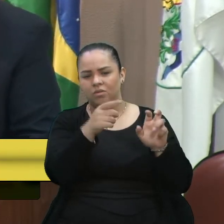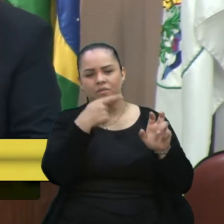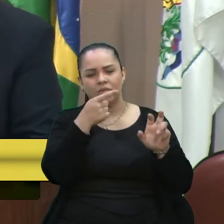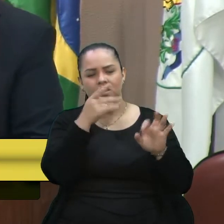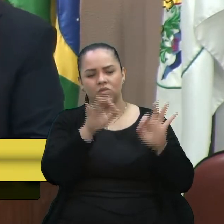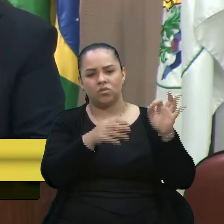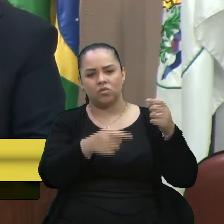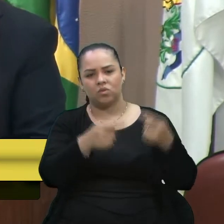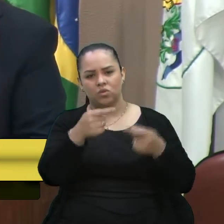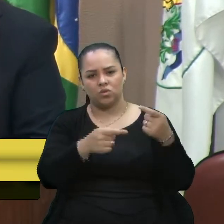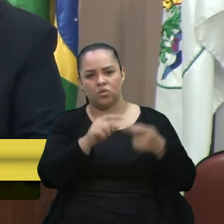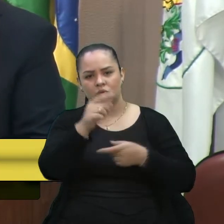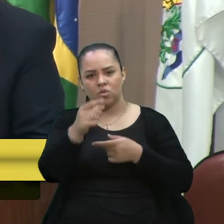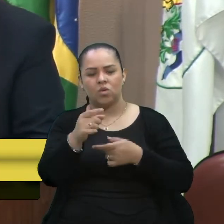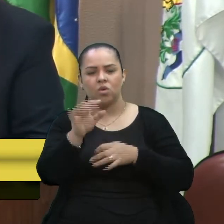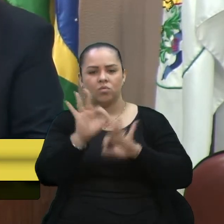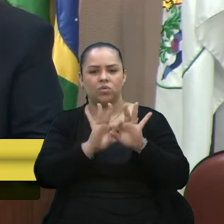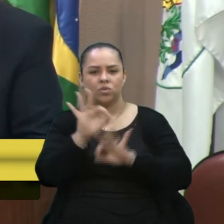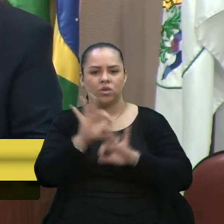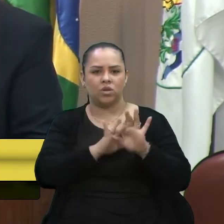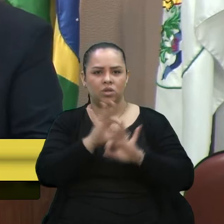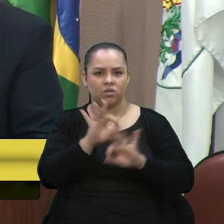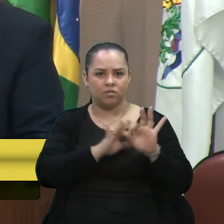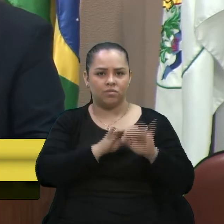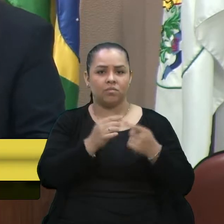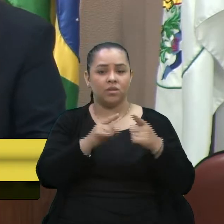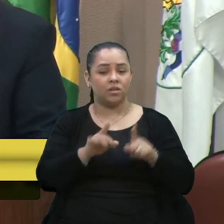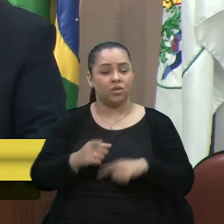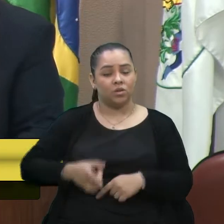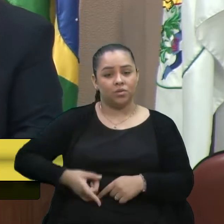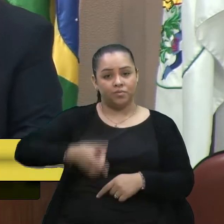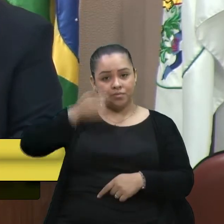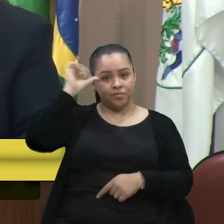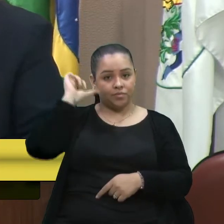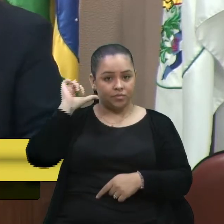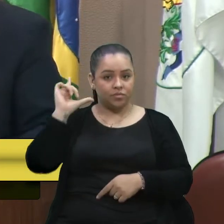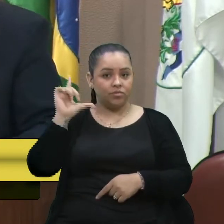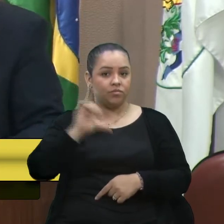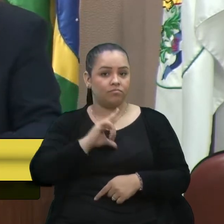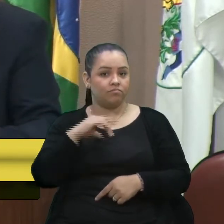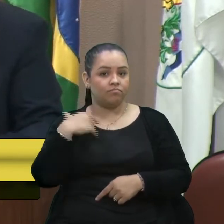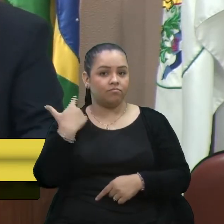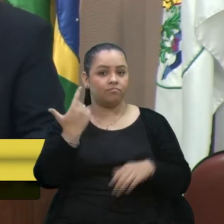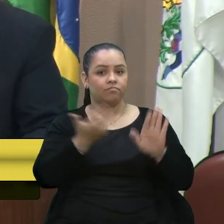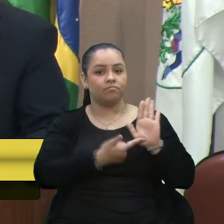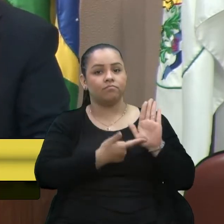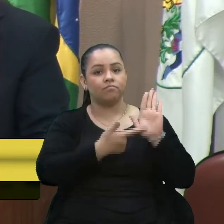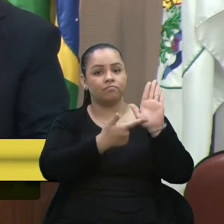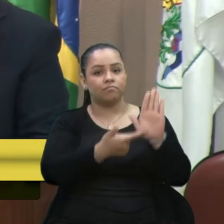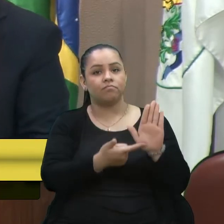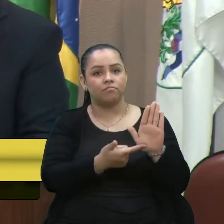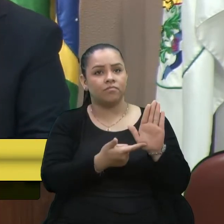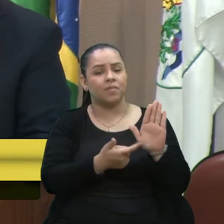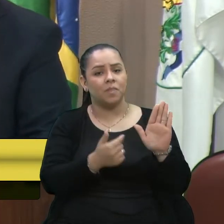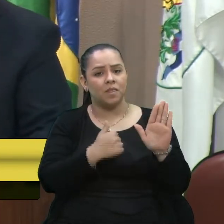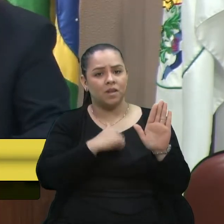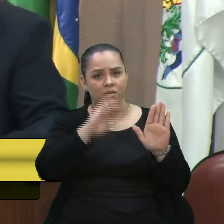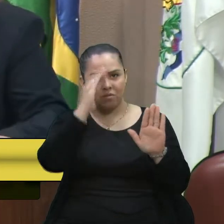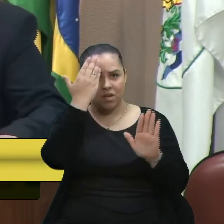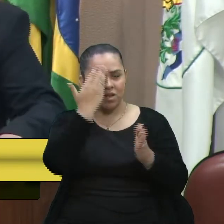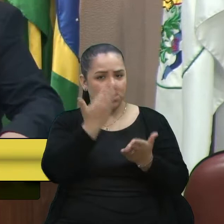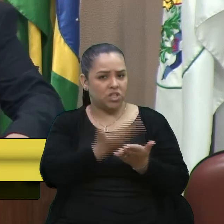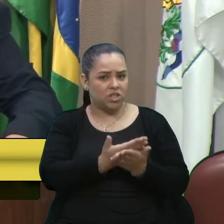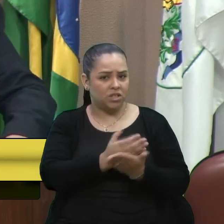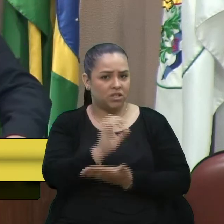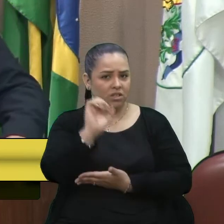Então, foi definido o projeto. Eu vou eliminar ontem, né? Então, está aqui. Então, eu achei que, com certeza,